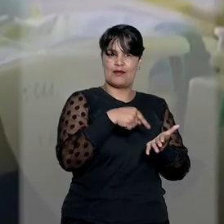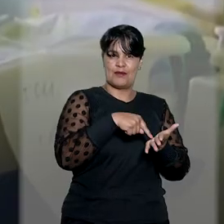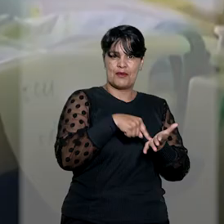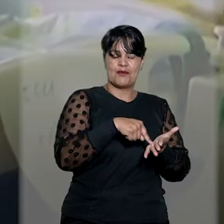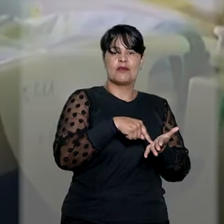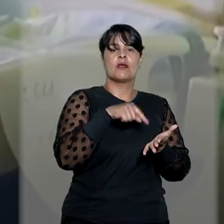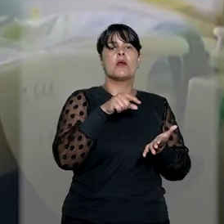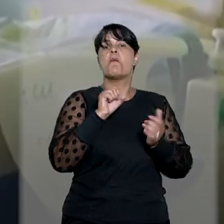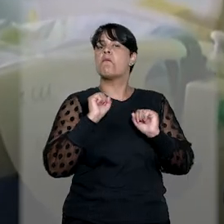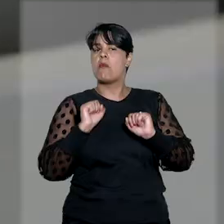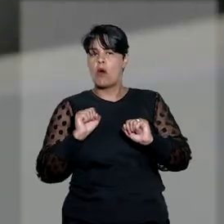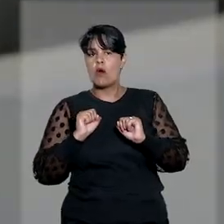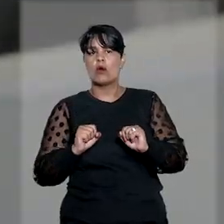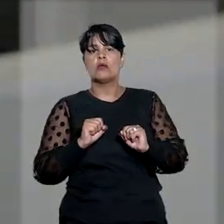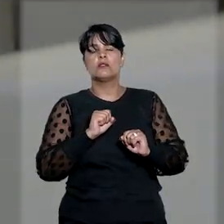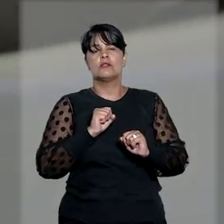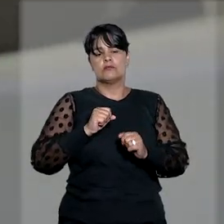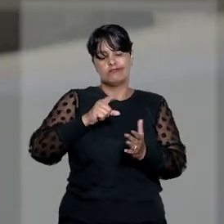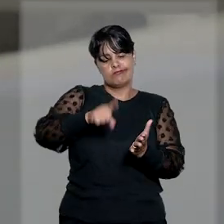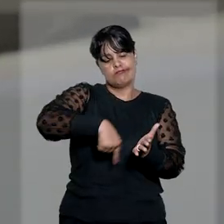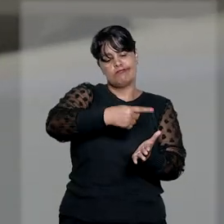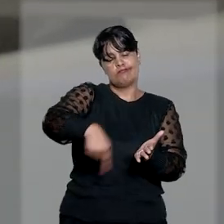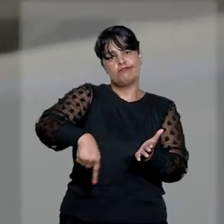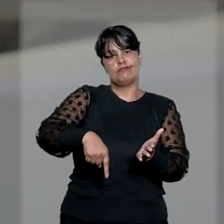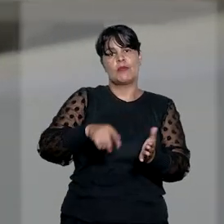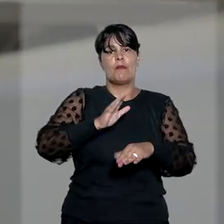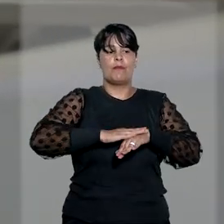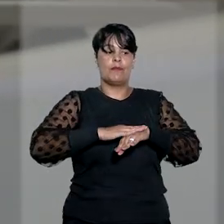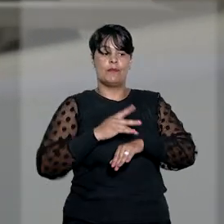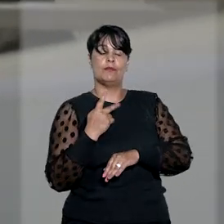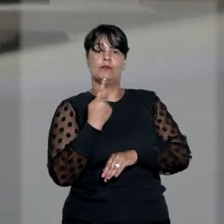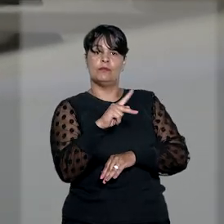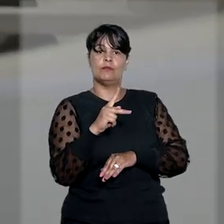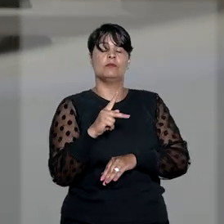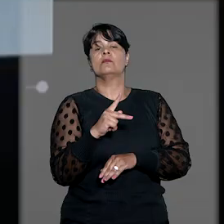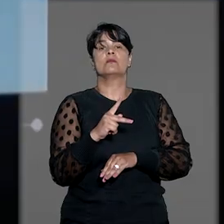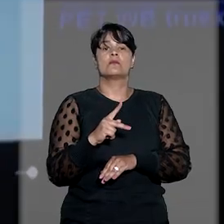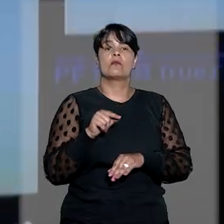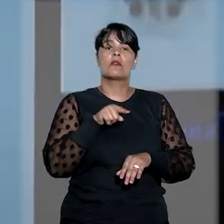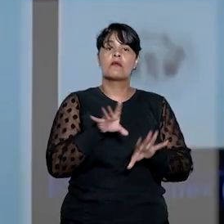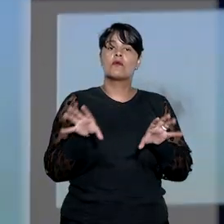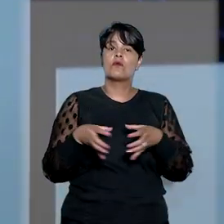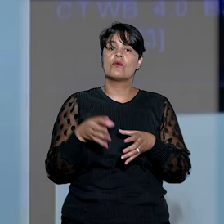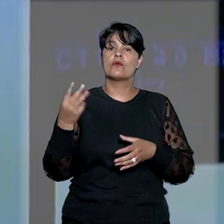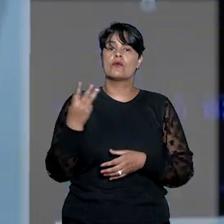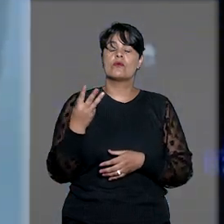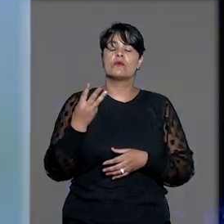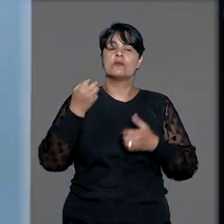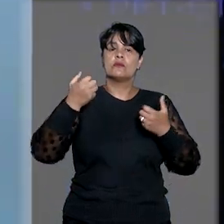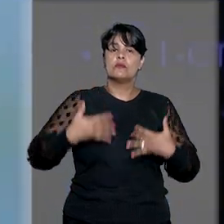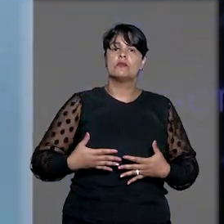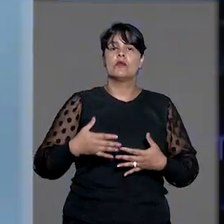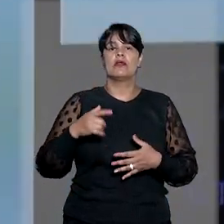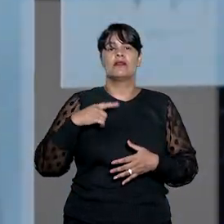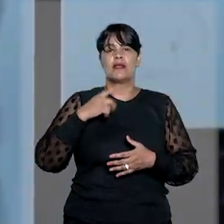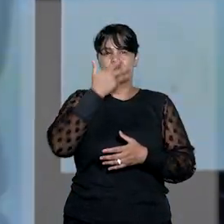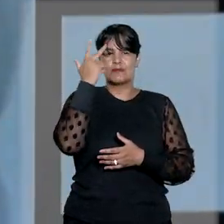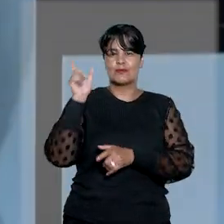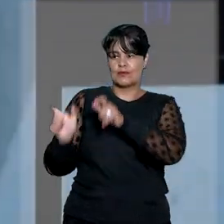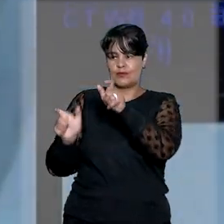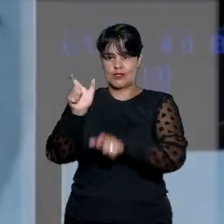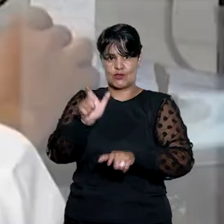autoriza a rescisão unilateral do contrato pela operadora. Segundo o colegiado, os beneficiários do plano